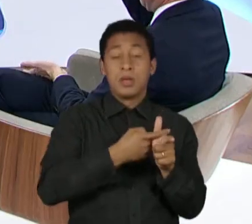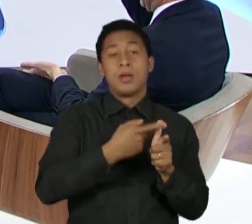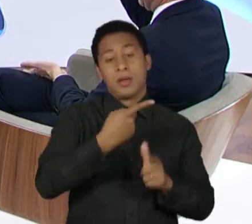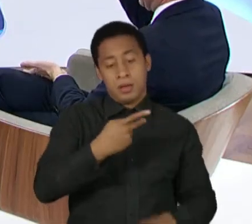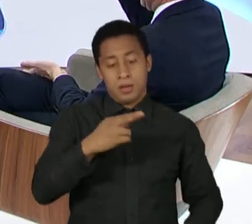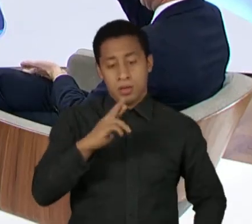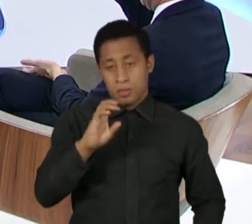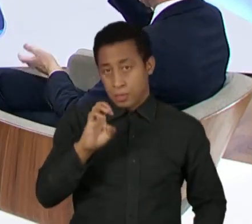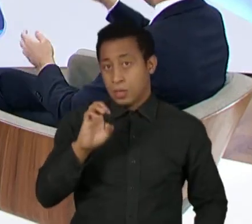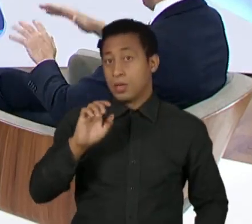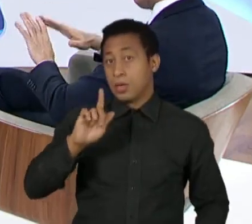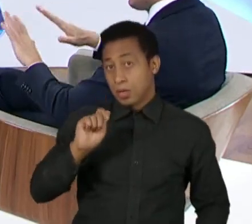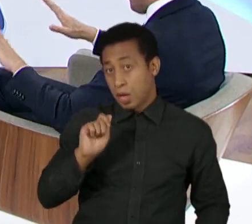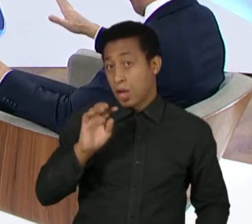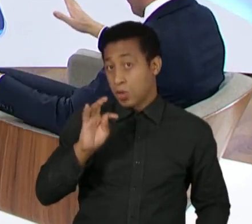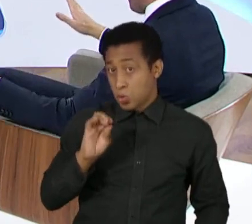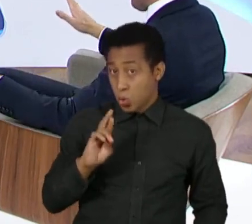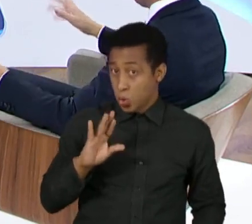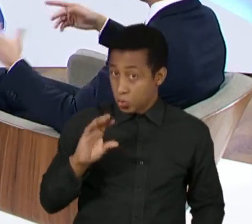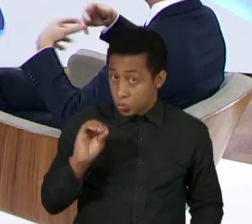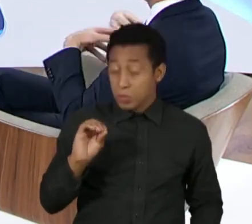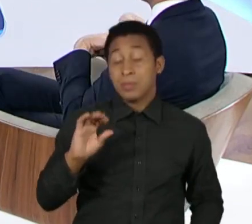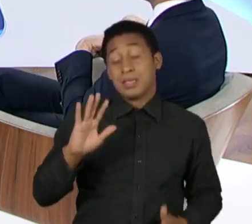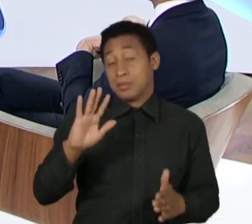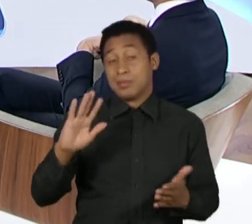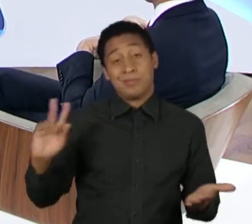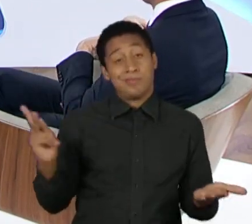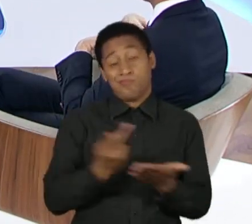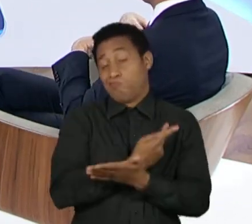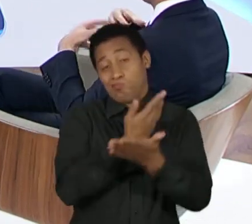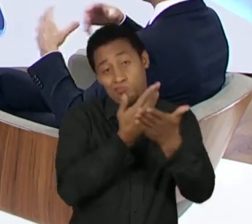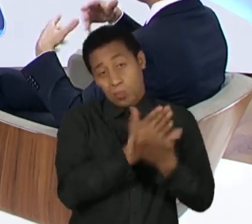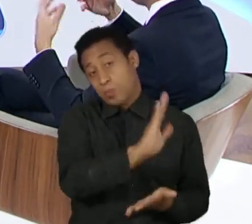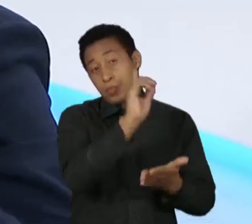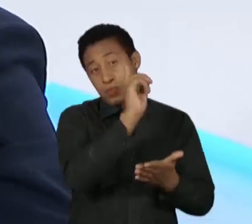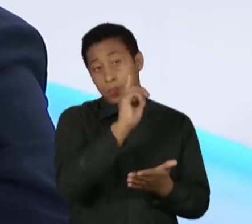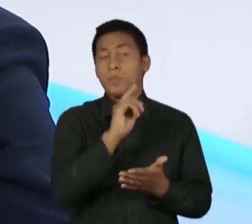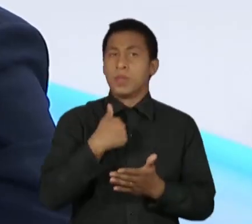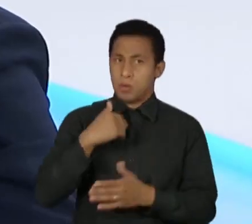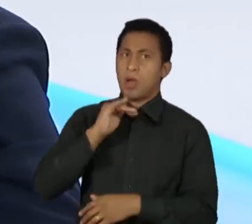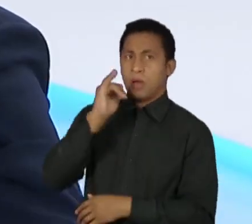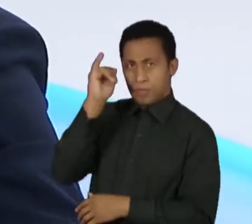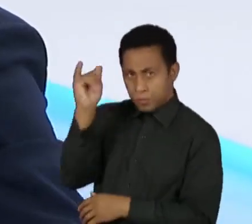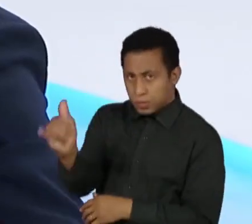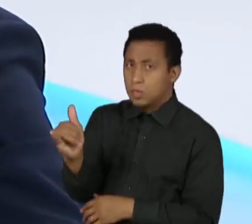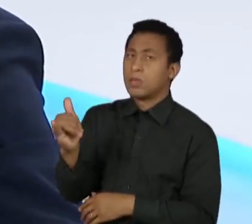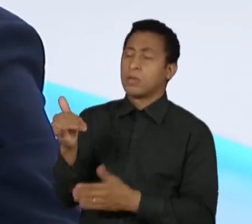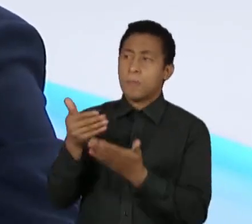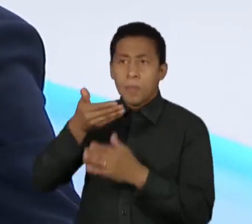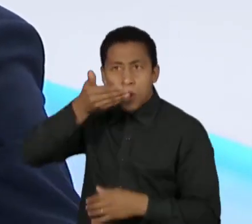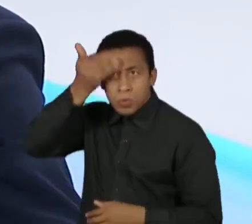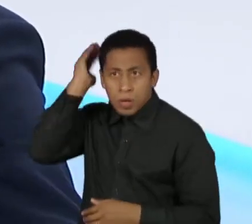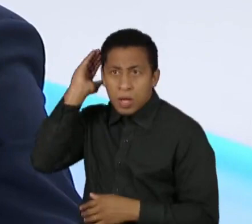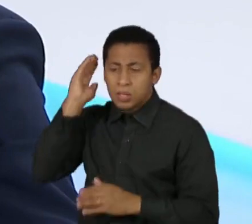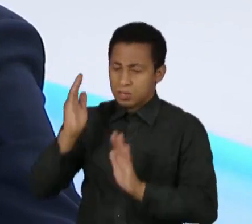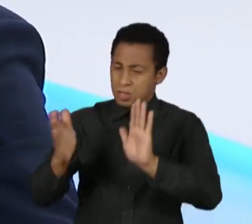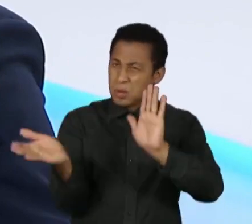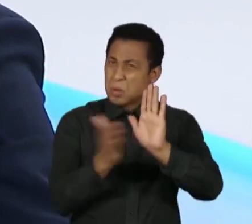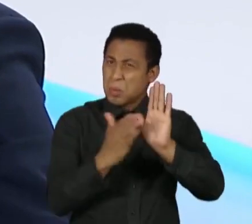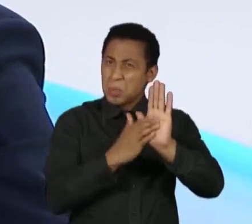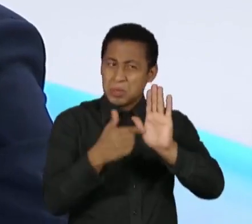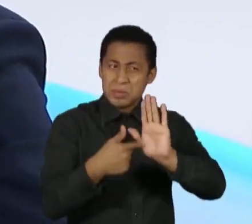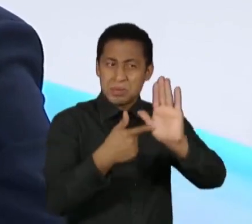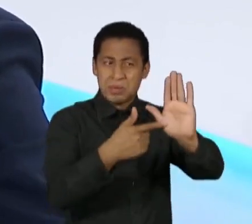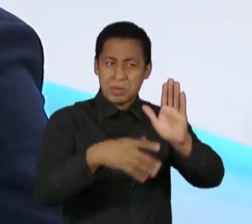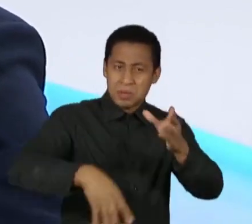um estoque muito grande de precatório. Não foi isso que foi aprovado. Eu disse ao ministro Paulo Guedes que considerava um erro mandar uma proposta de emenda à